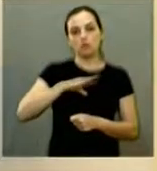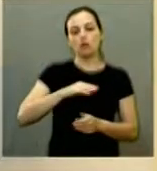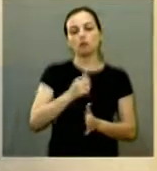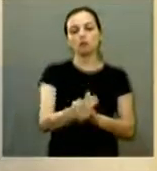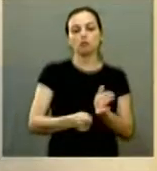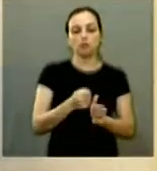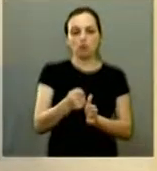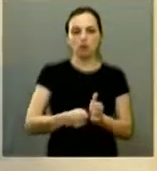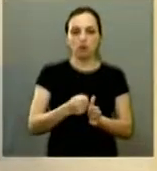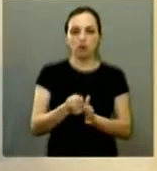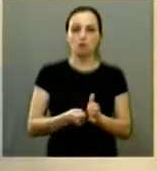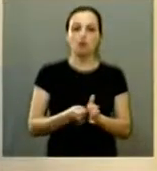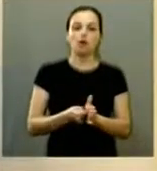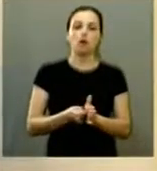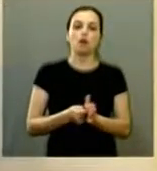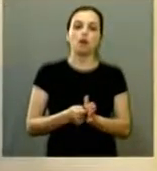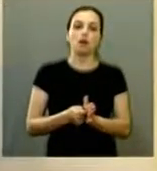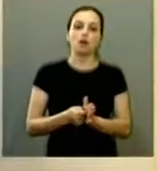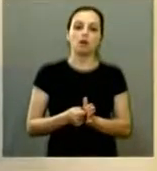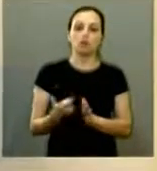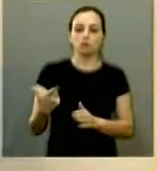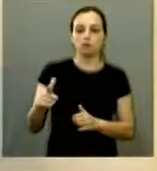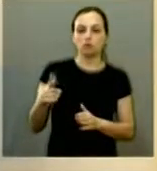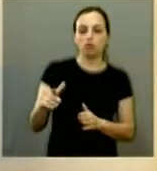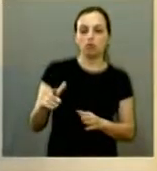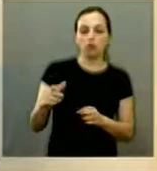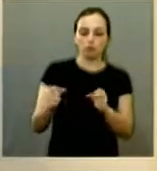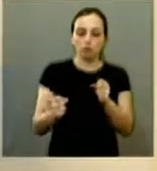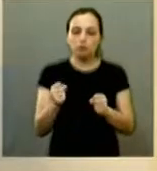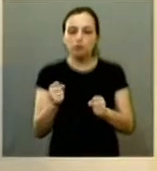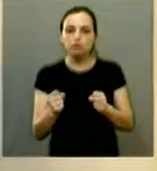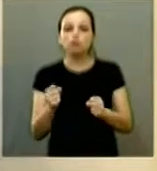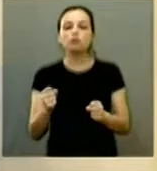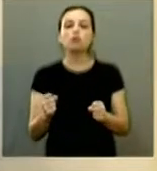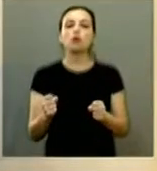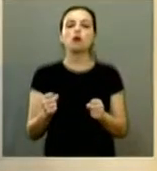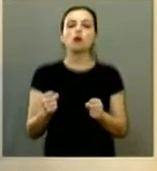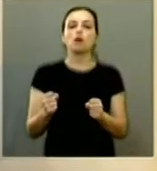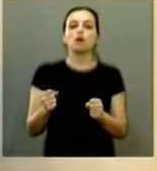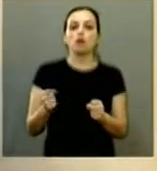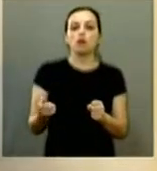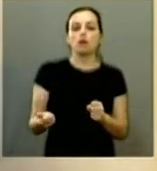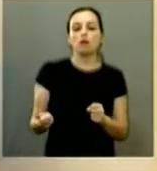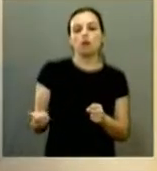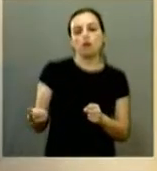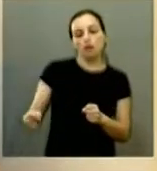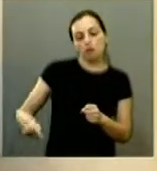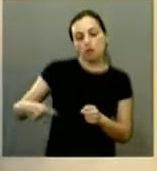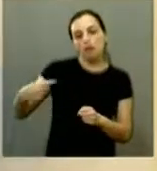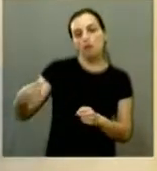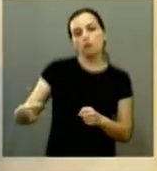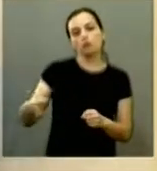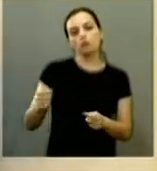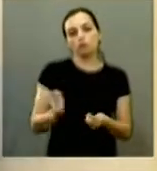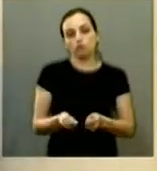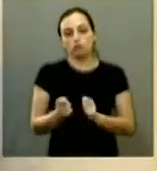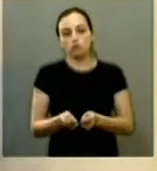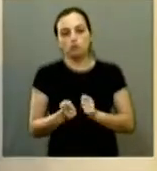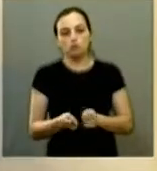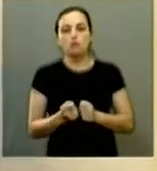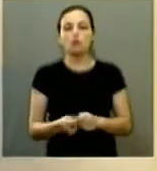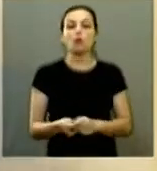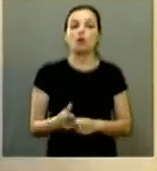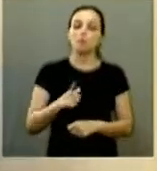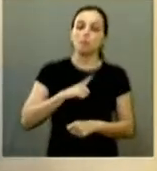Araraquara que veio quando não tinha os carros e aí foi os carros tomando conta as carroças mas ainda